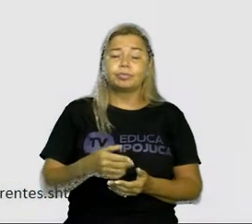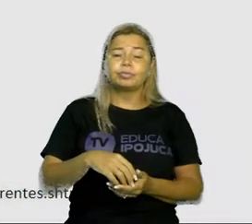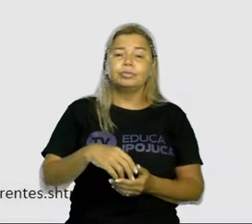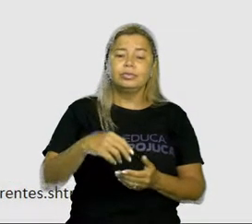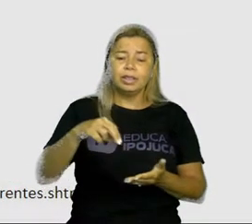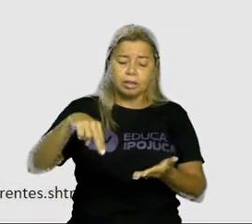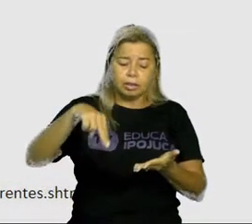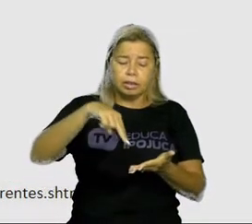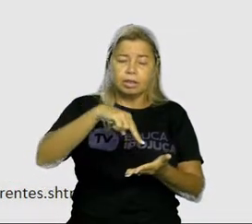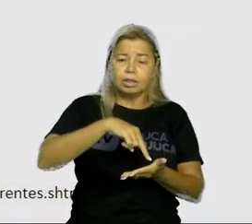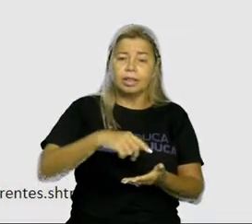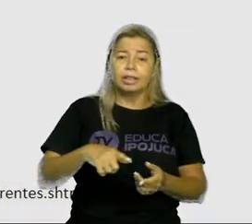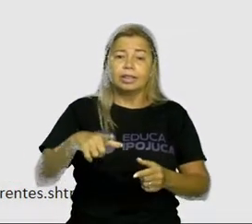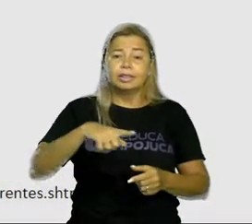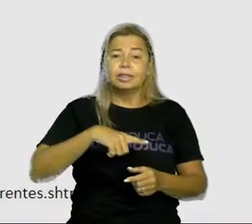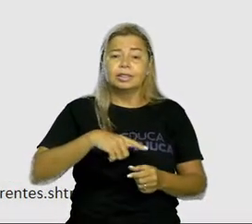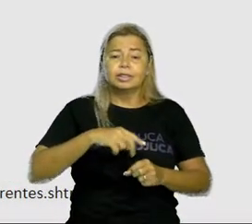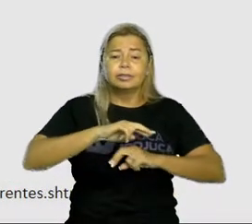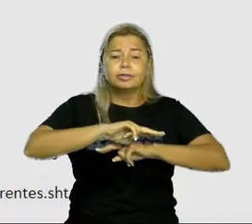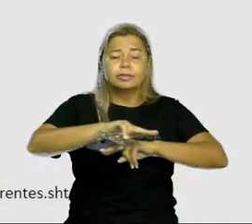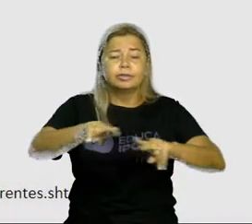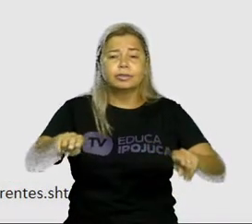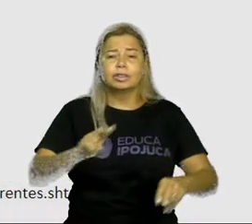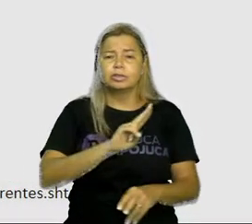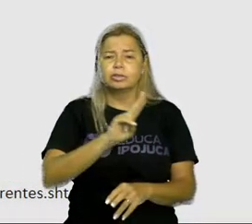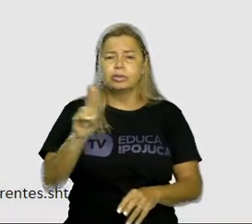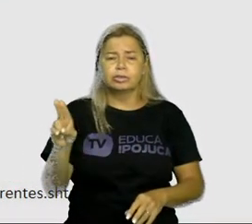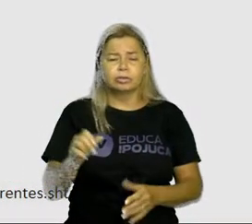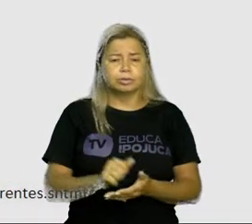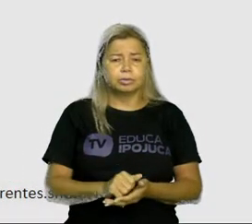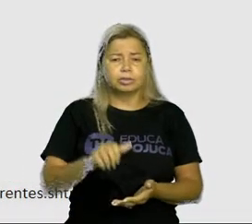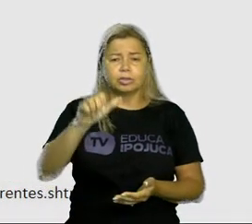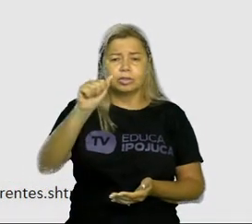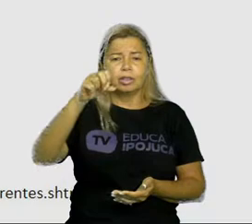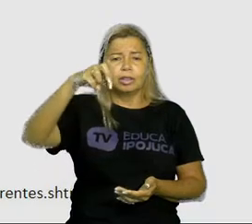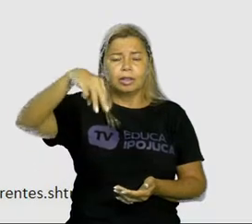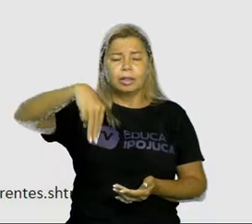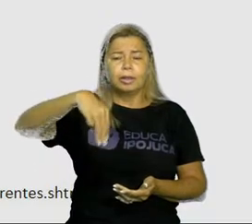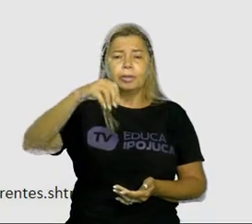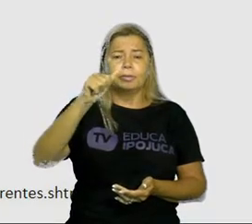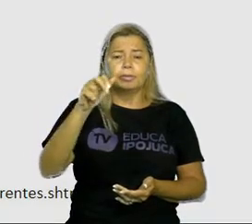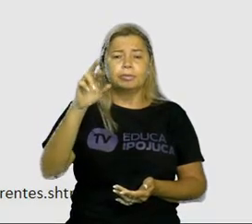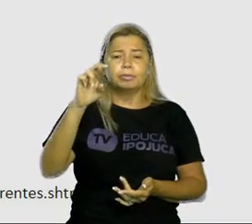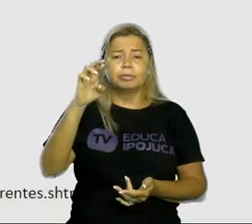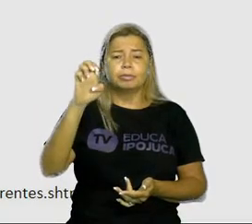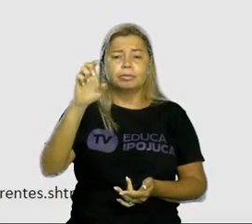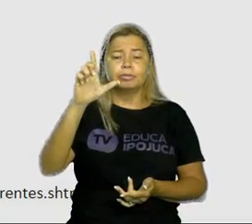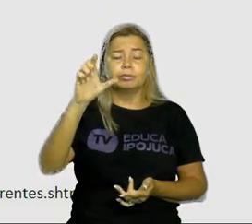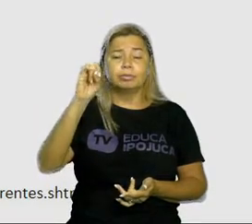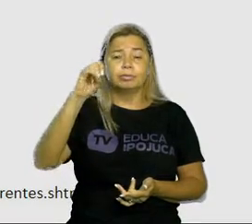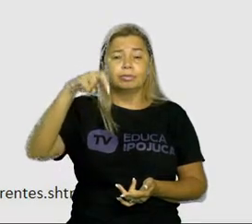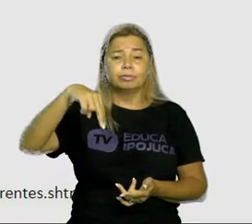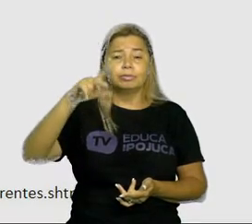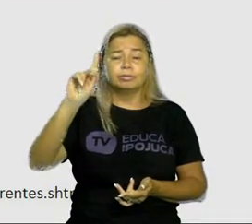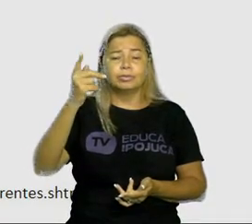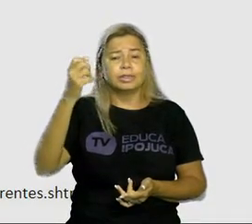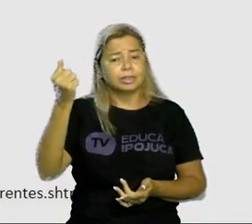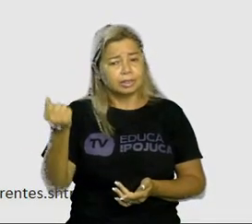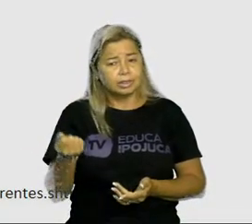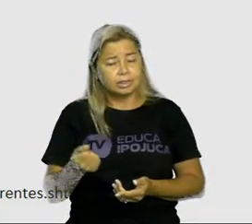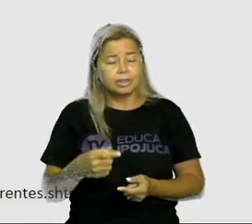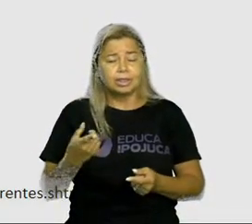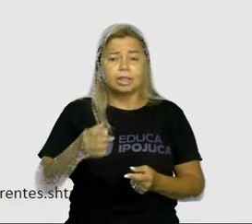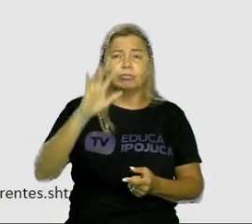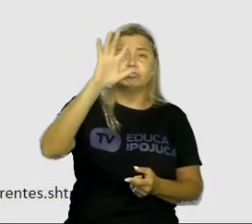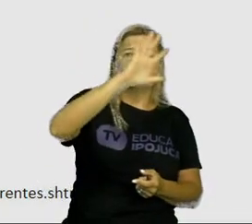falou. A amarelinha é uma brincadeira que tem diferentes nomes conforme a região do país. Lá no sul,